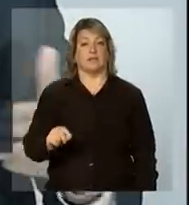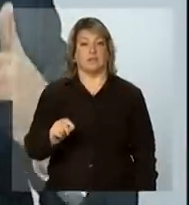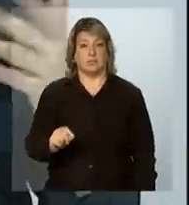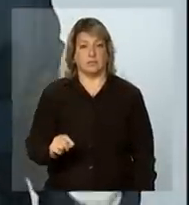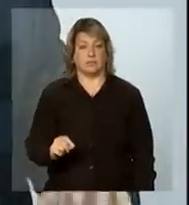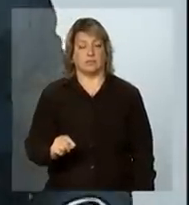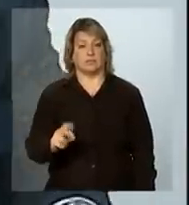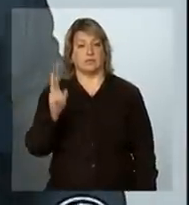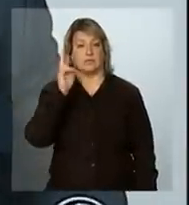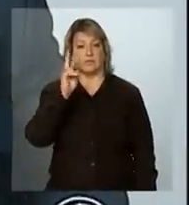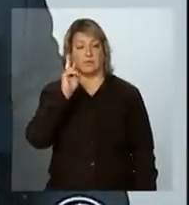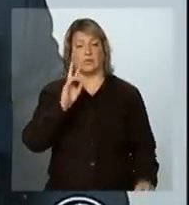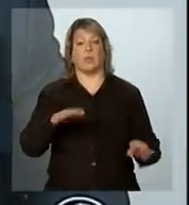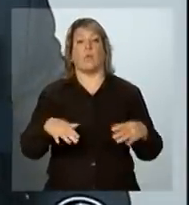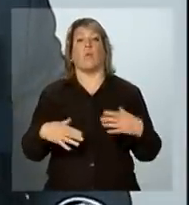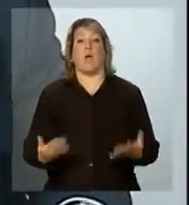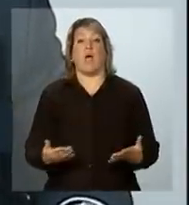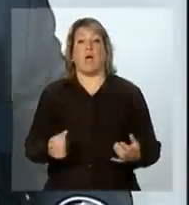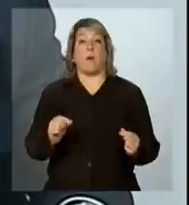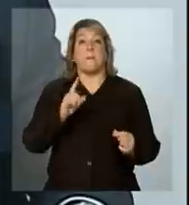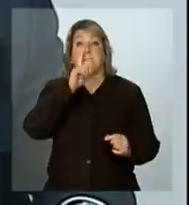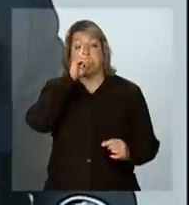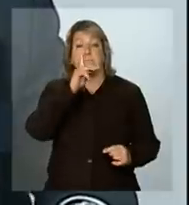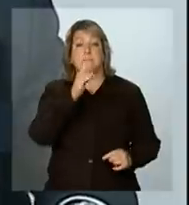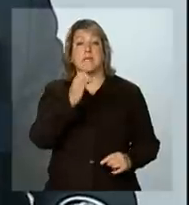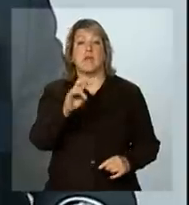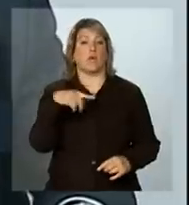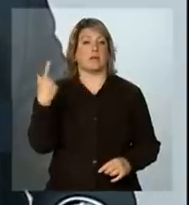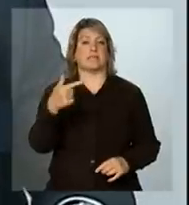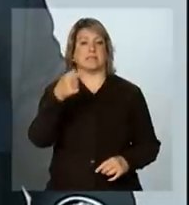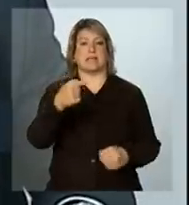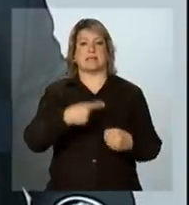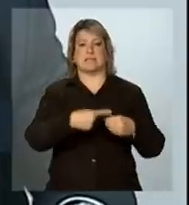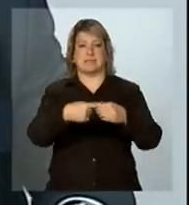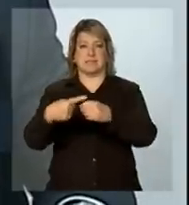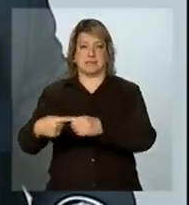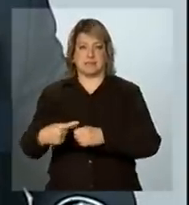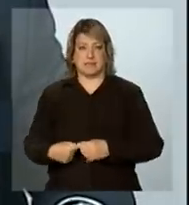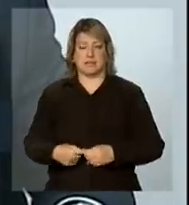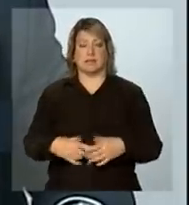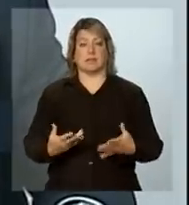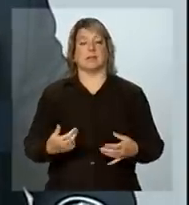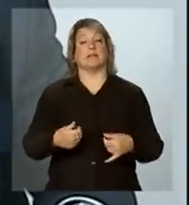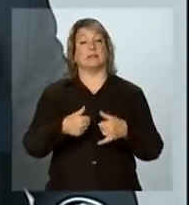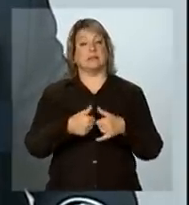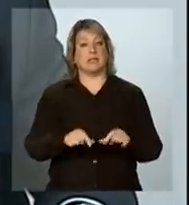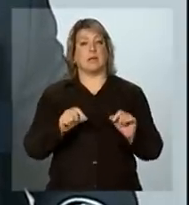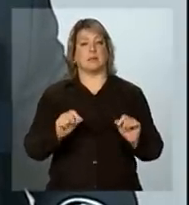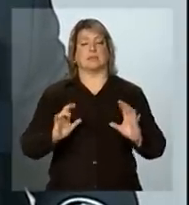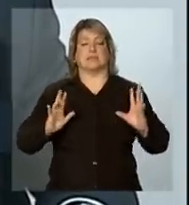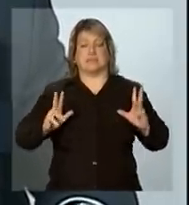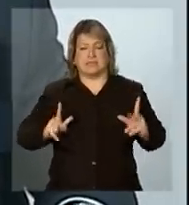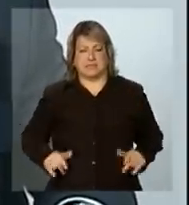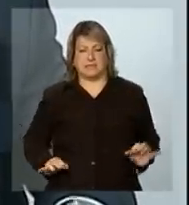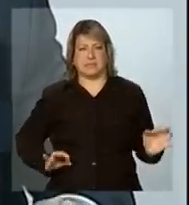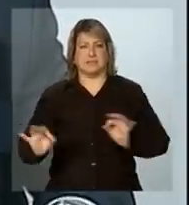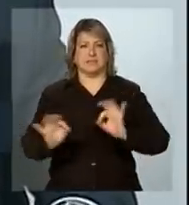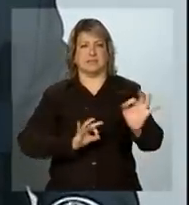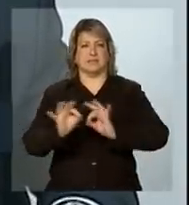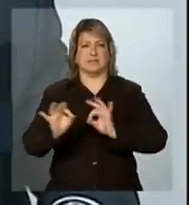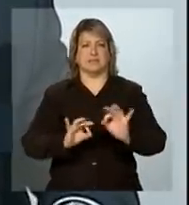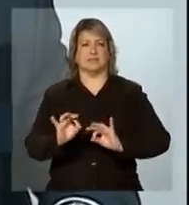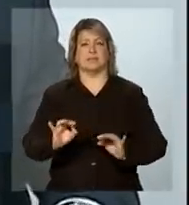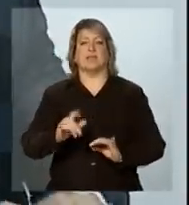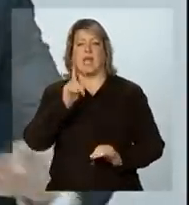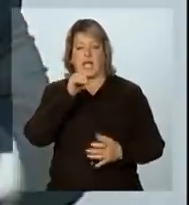relacionaram quais eram as piores das sete cidades. Estamos dragando todos os rios com